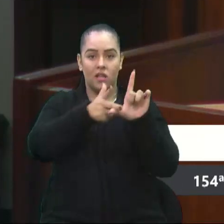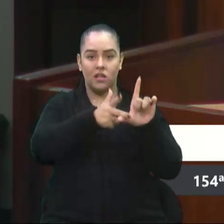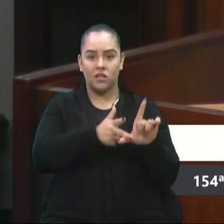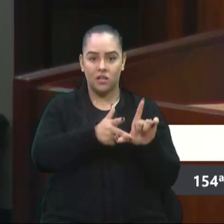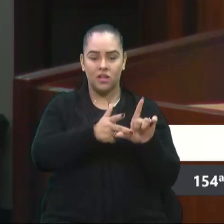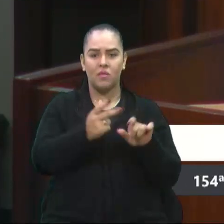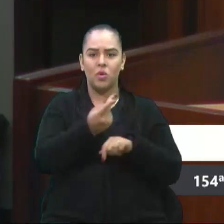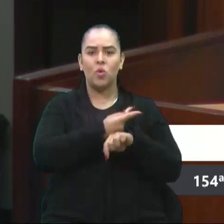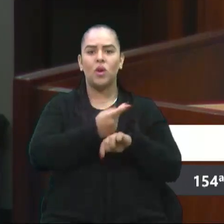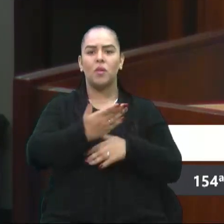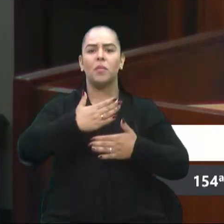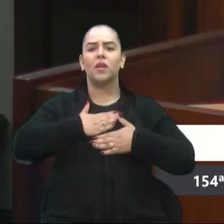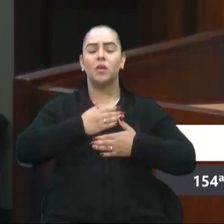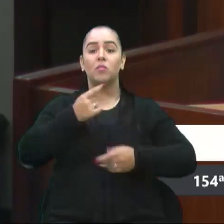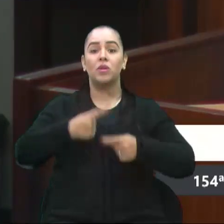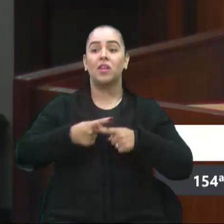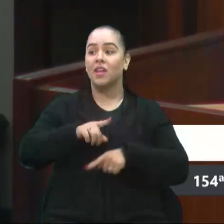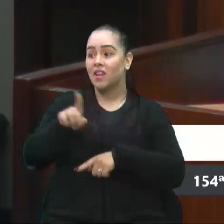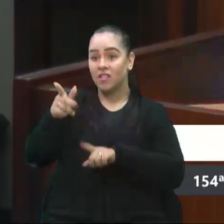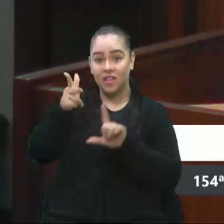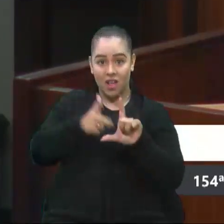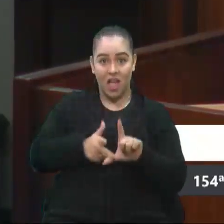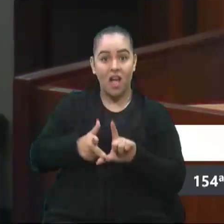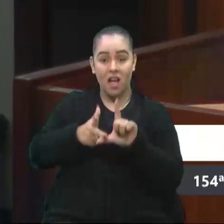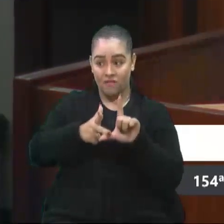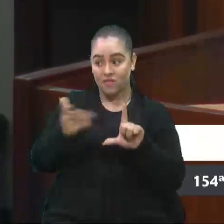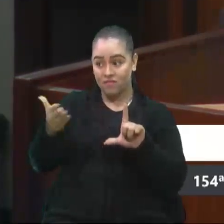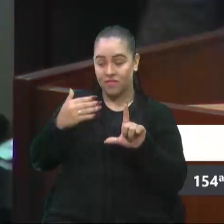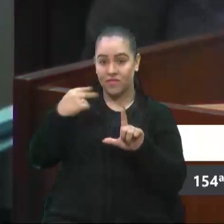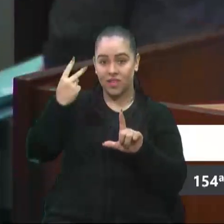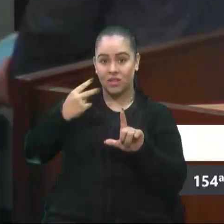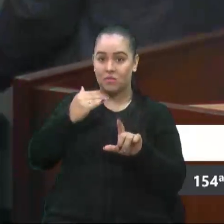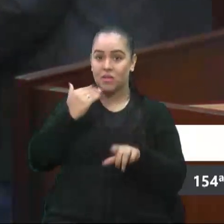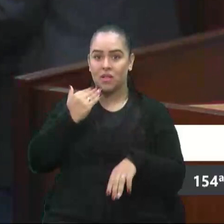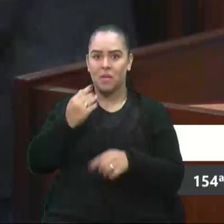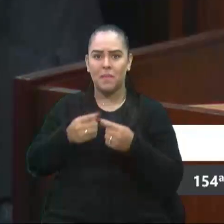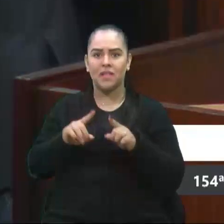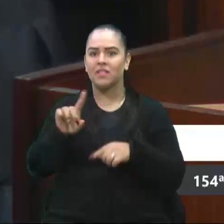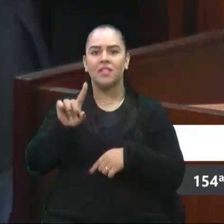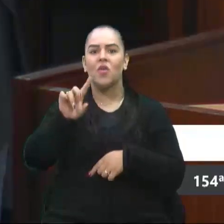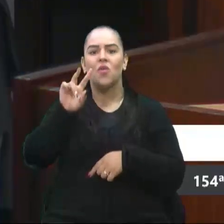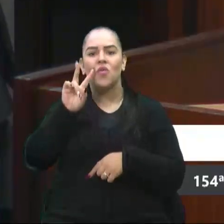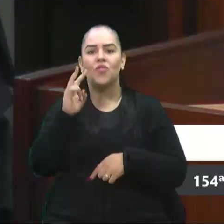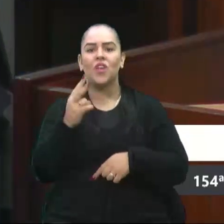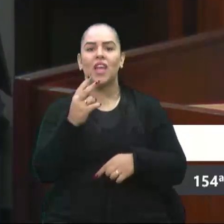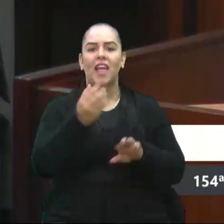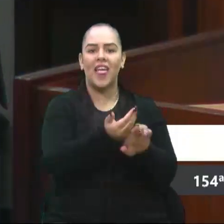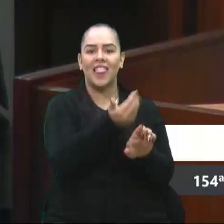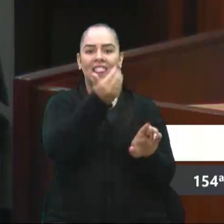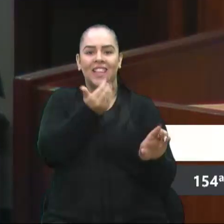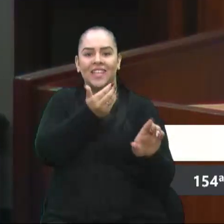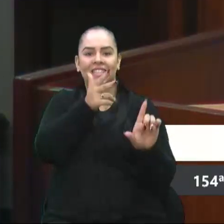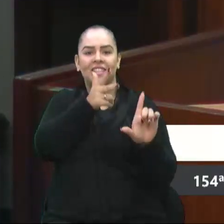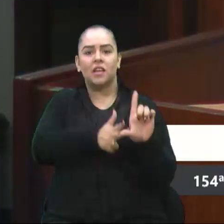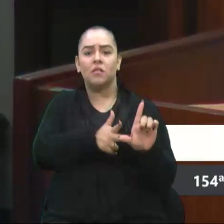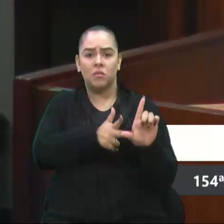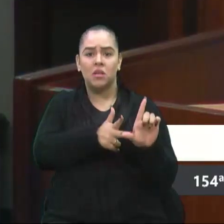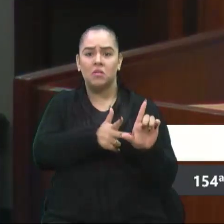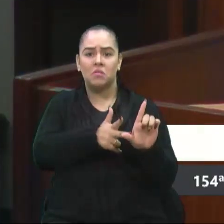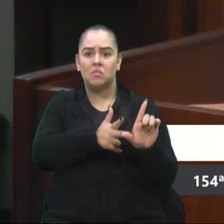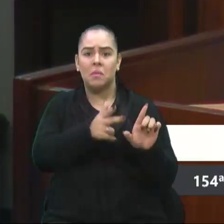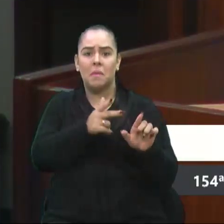me procurar, porque eles filmam a vereadora Marisol, mas talvez ninguém vê eles por trás das câmeras. Aliás, por um muito insignificante.